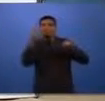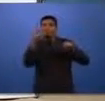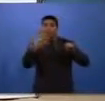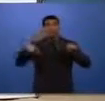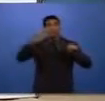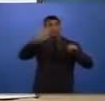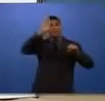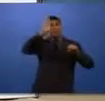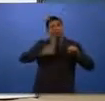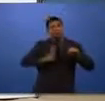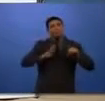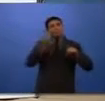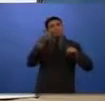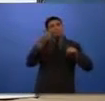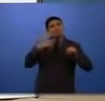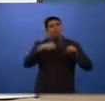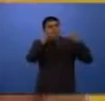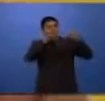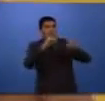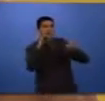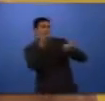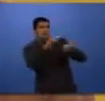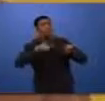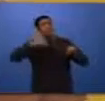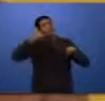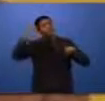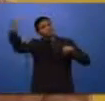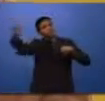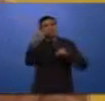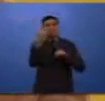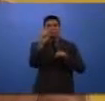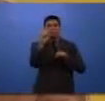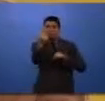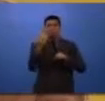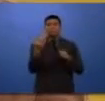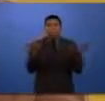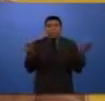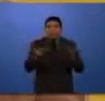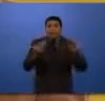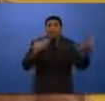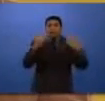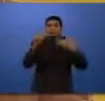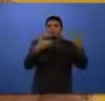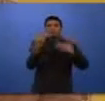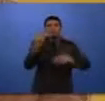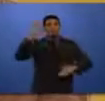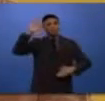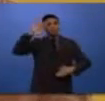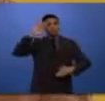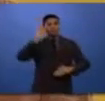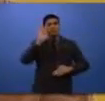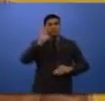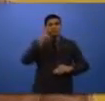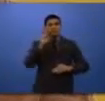gratuito que recebe denúncia contra o tráfico de drogas. Para conhecer mais sobre o 181 Narco Denúncia, vamos conversar com o Tenente